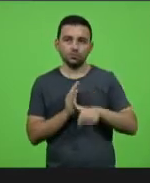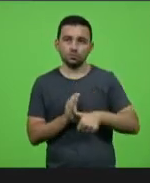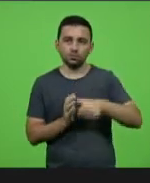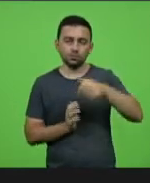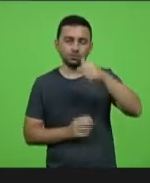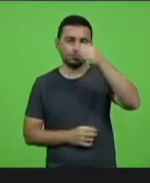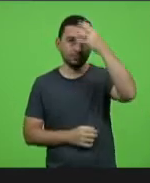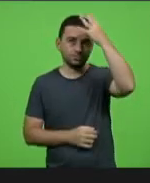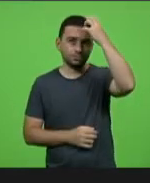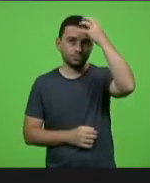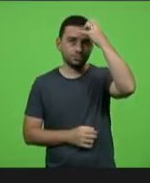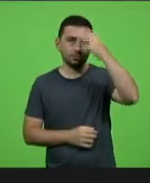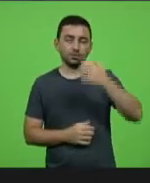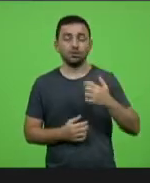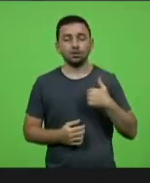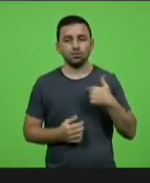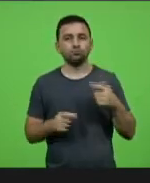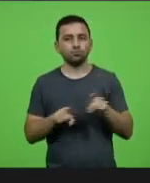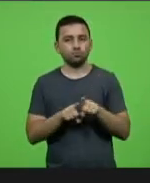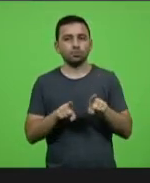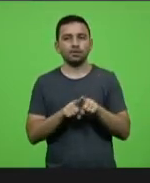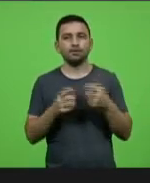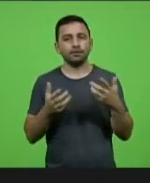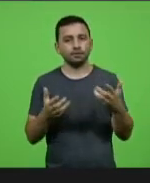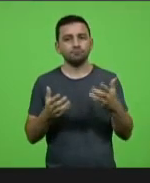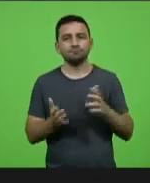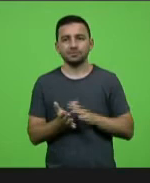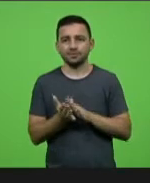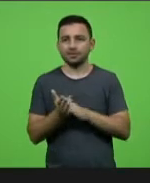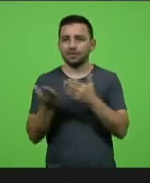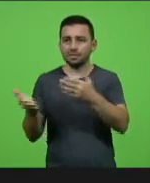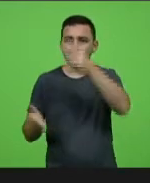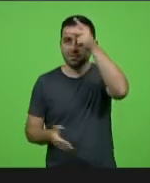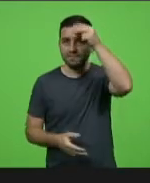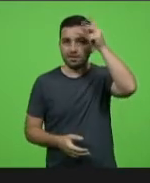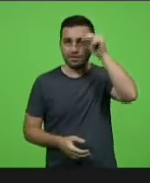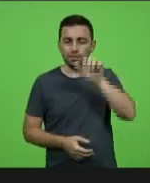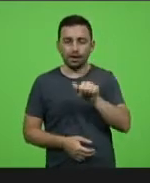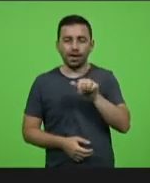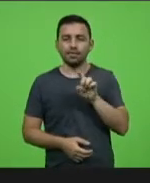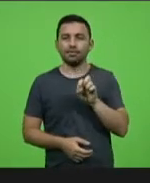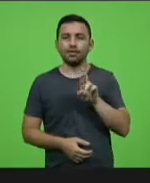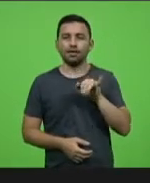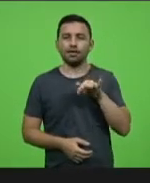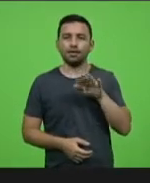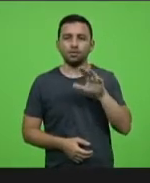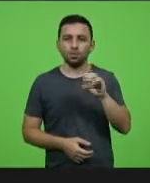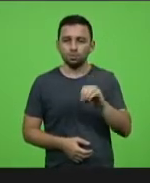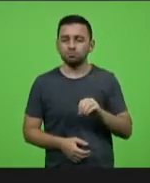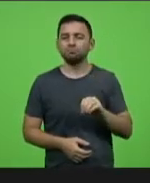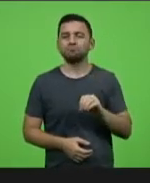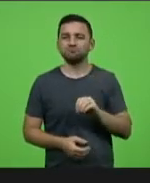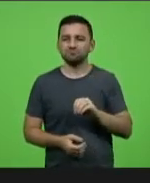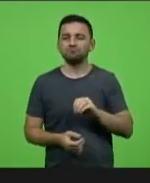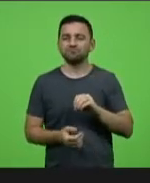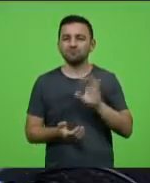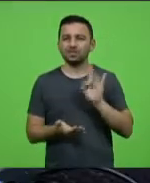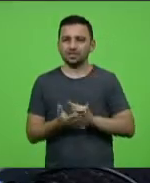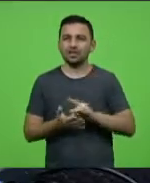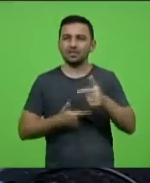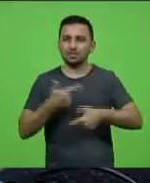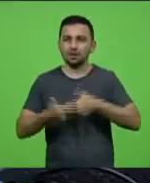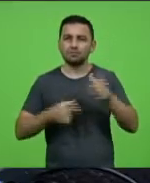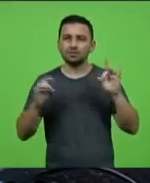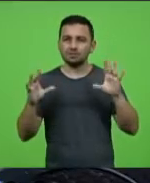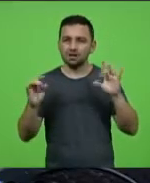palavra, só queria também dizer desse grande trabalho que o prefeito Adriano faz hoje nessa cidade, deputado Ismael, em